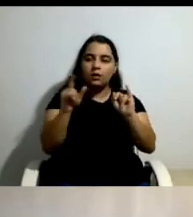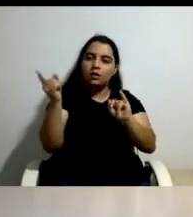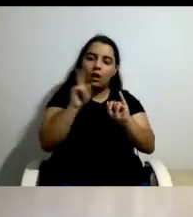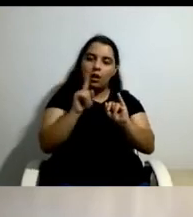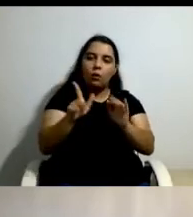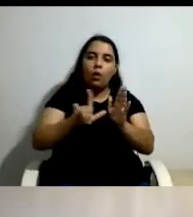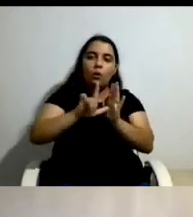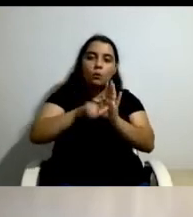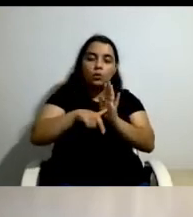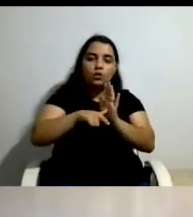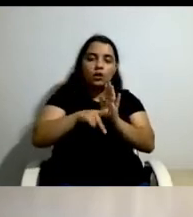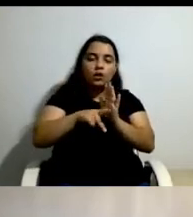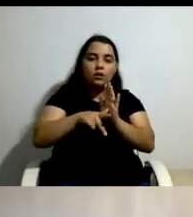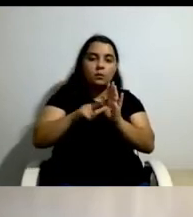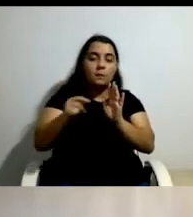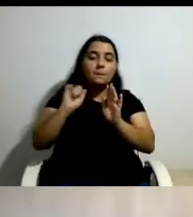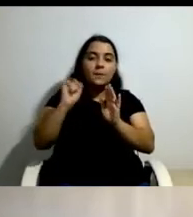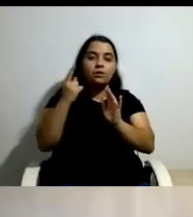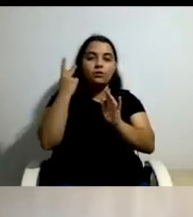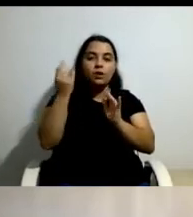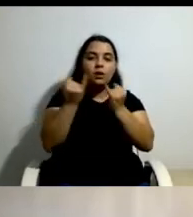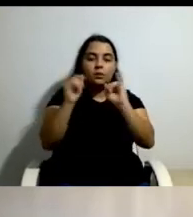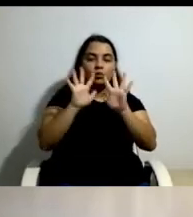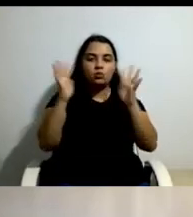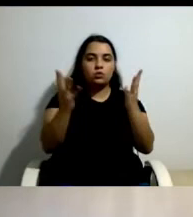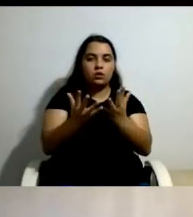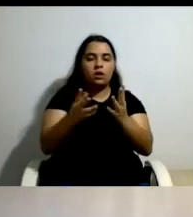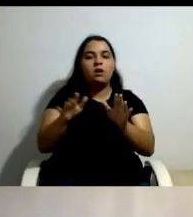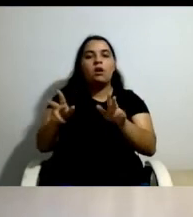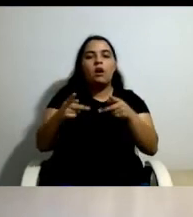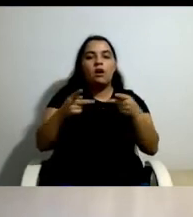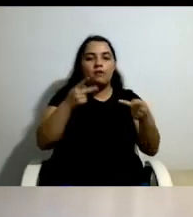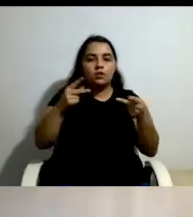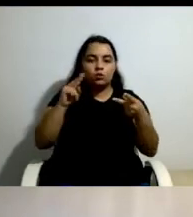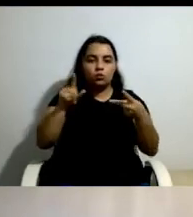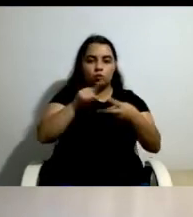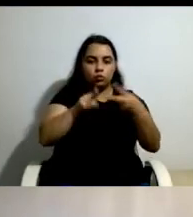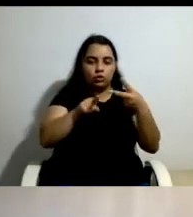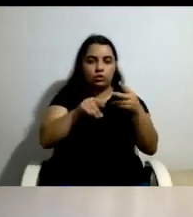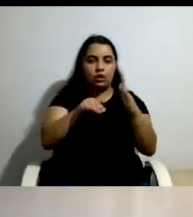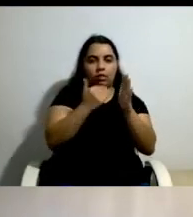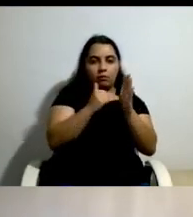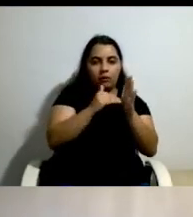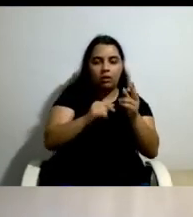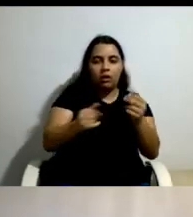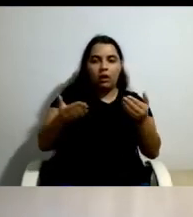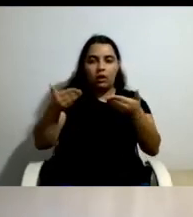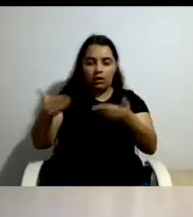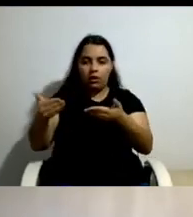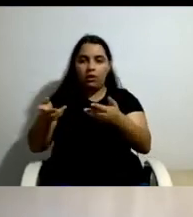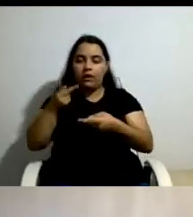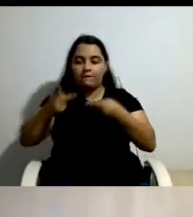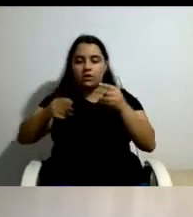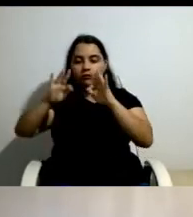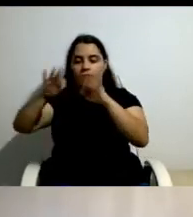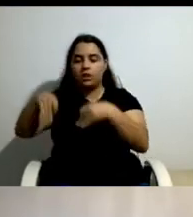E, portanto, a avaliação decorreu em dois momentos, um momento de avaliação intermédia e, agora, um momento de avaliação final.